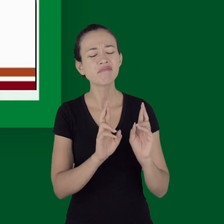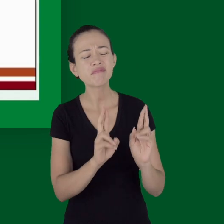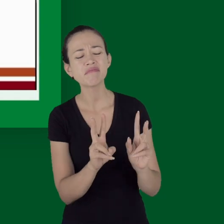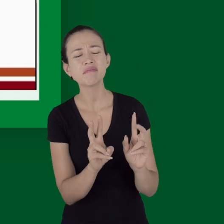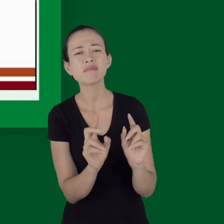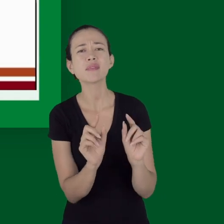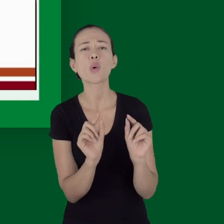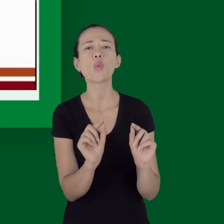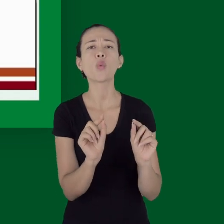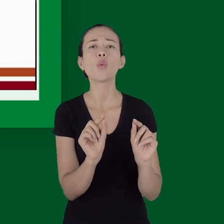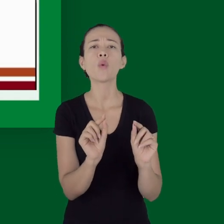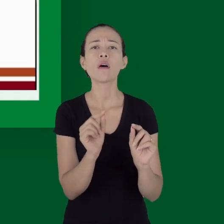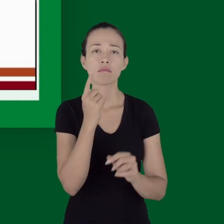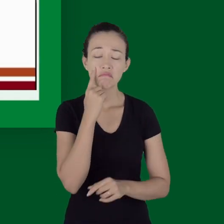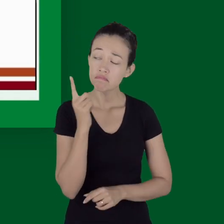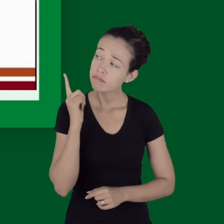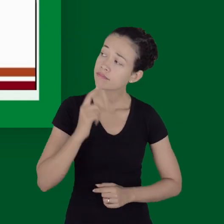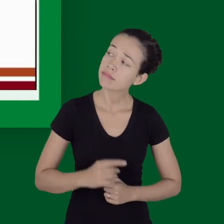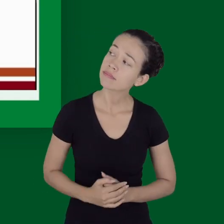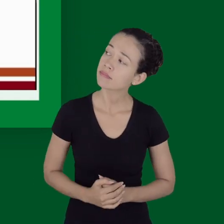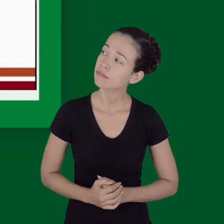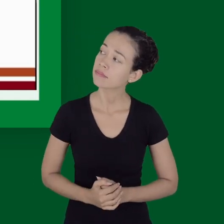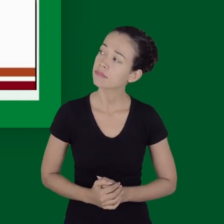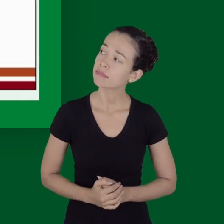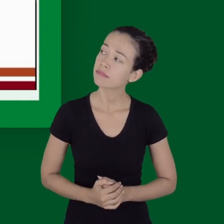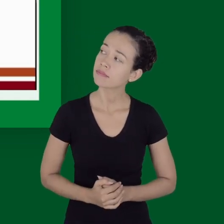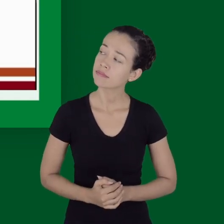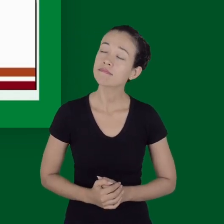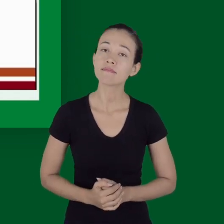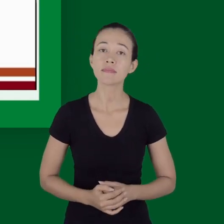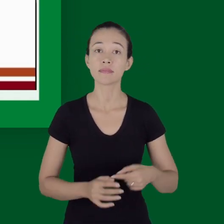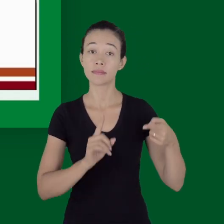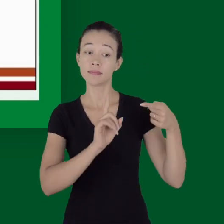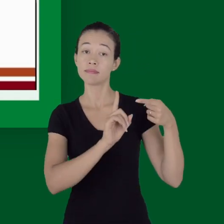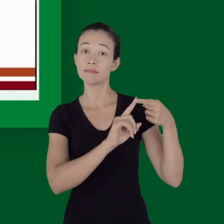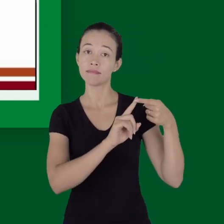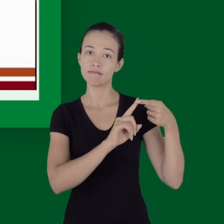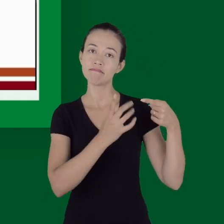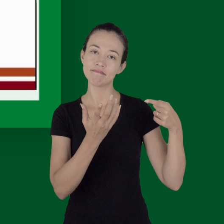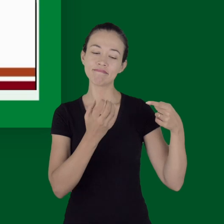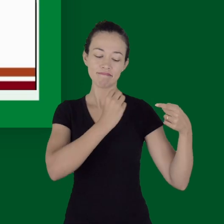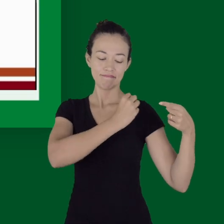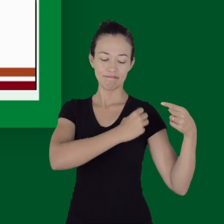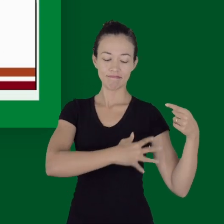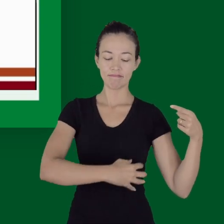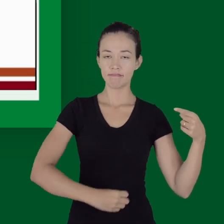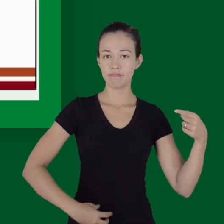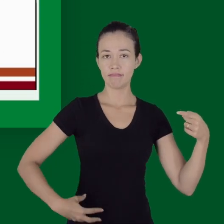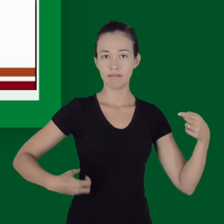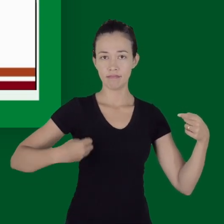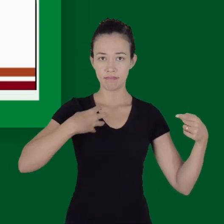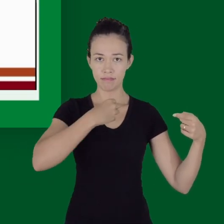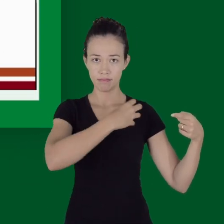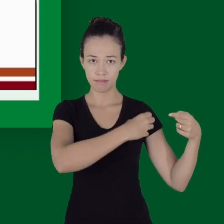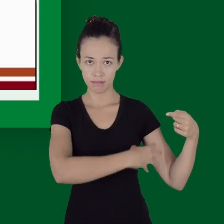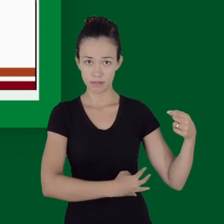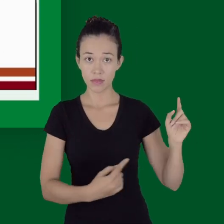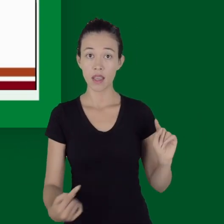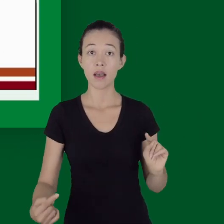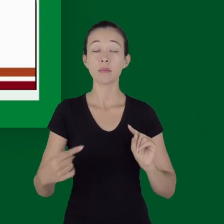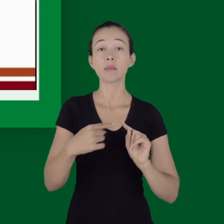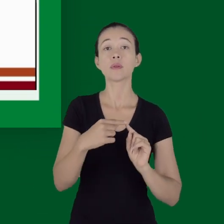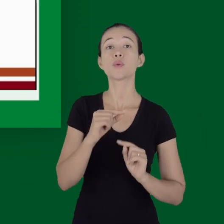fisiopatológicos que levam a esses diferentes tipos de choque? A gente tem o choque hipovolêmico, que é